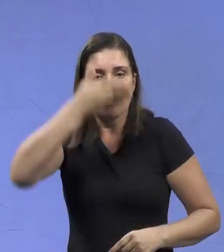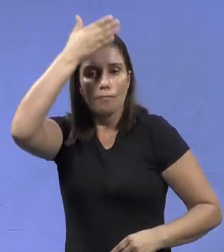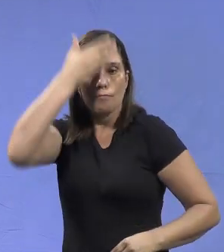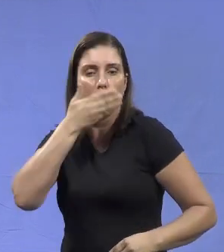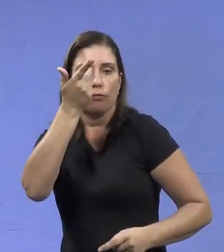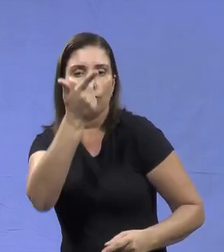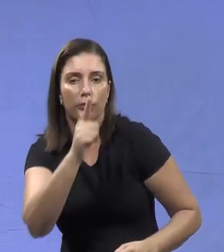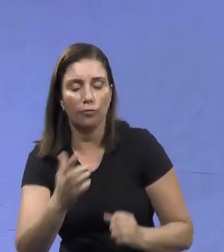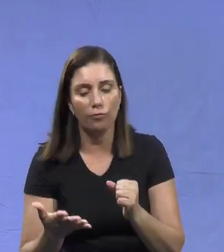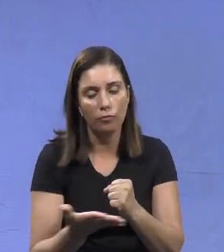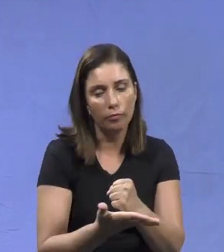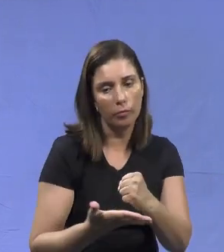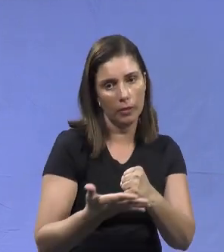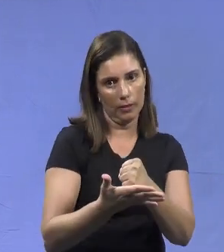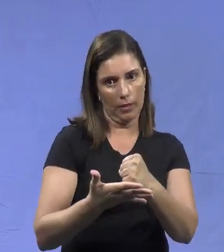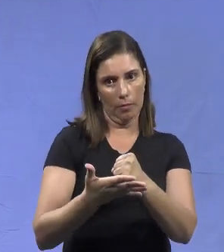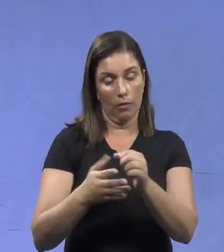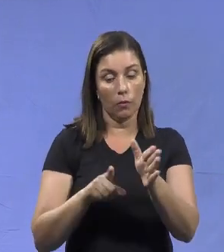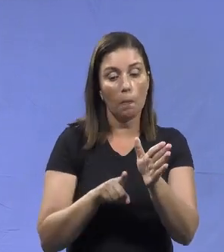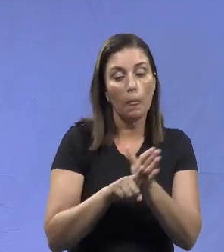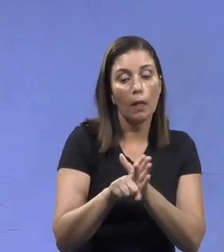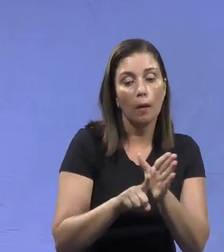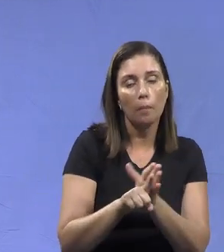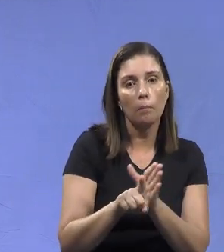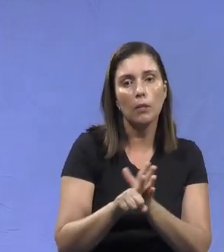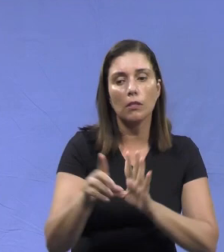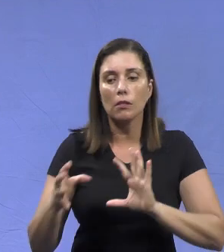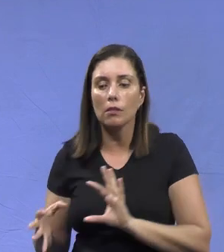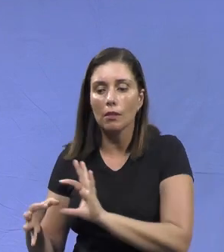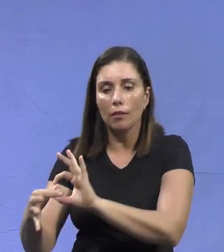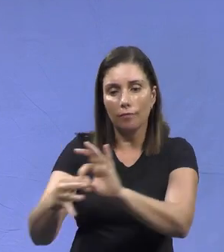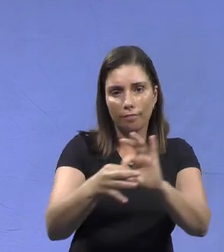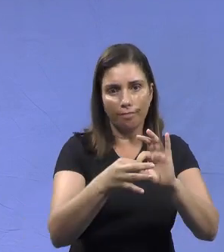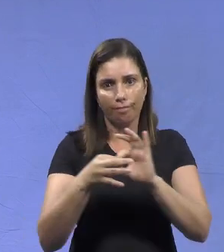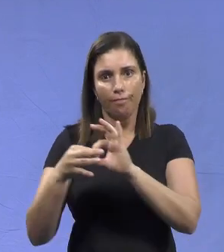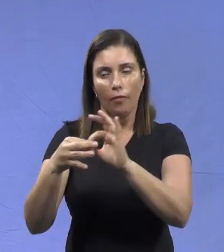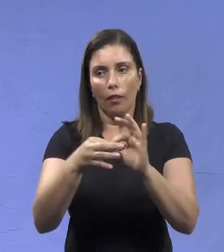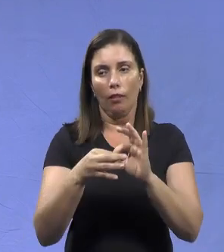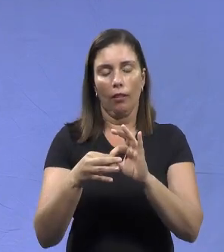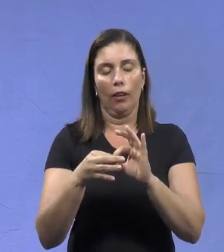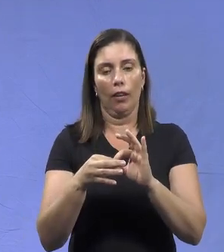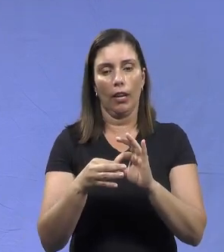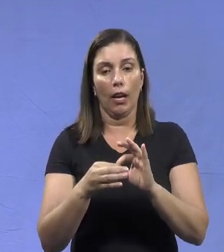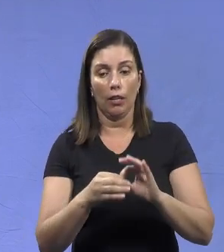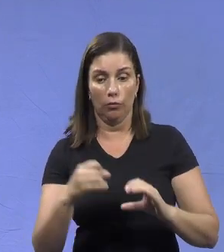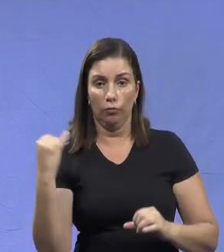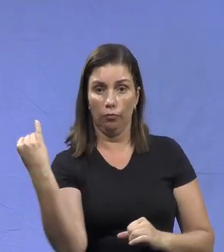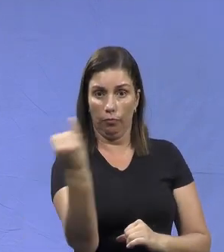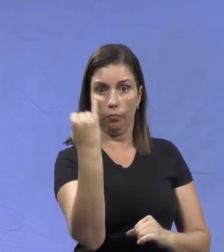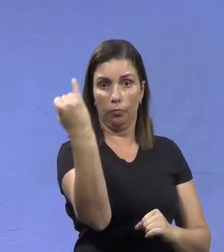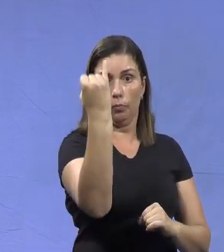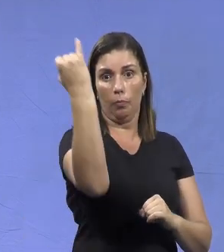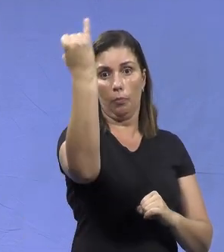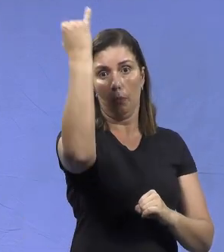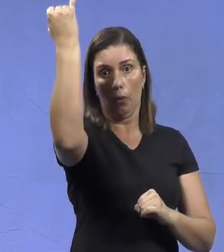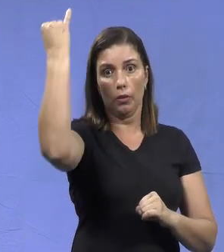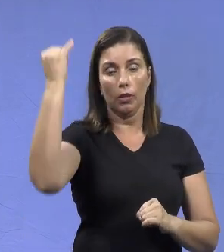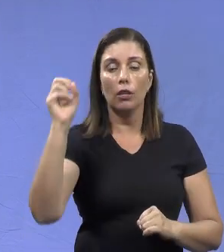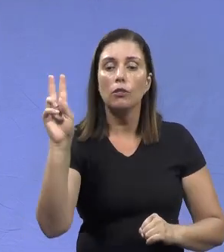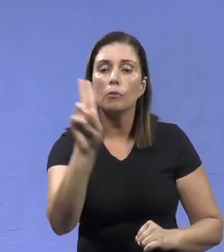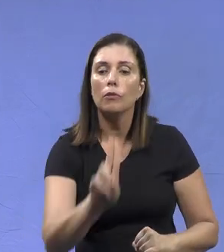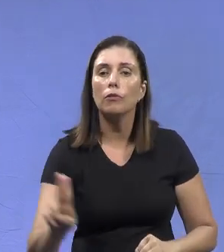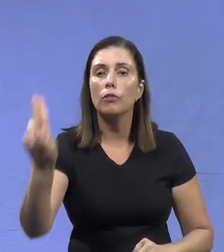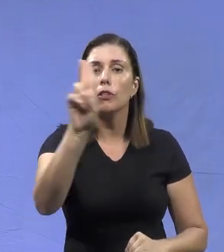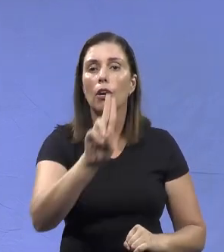confirmação, basicamente. A pesquisa, ela faz parte da tríade importante para que a